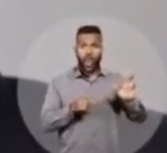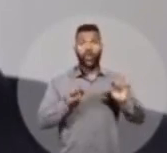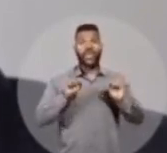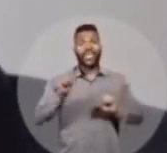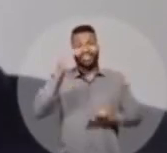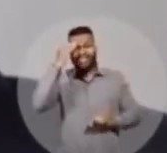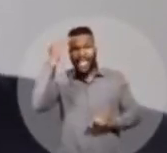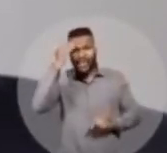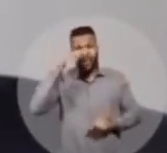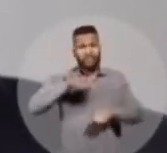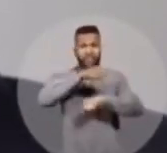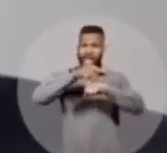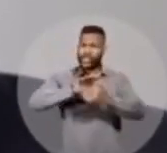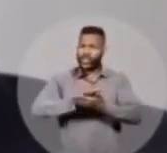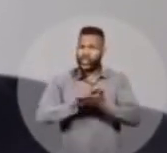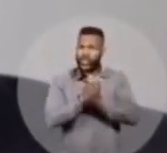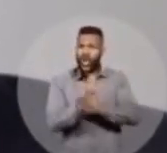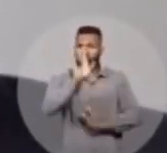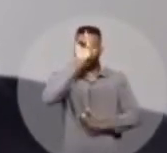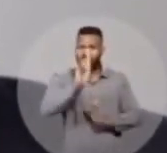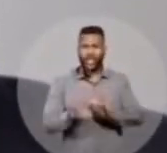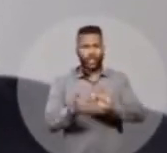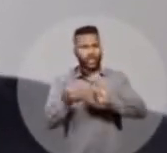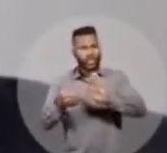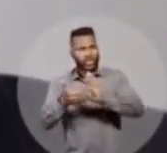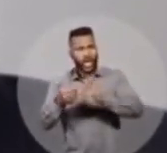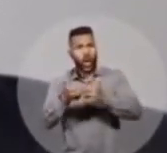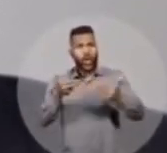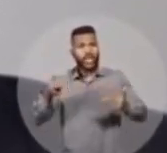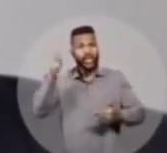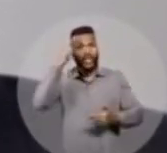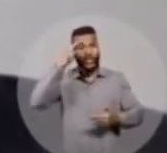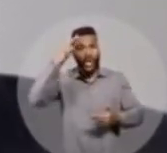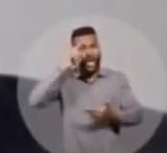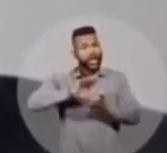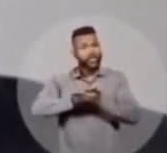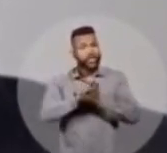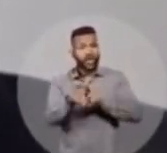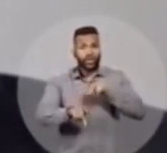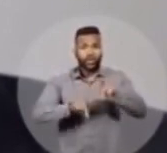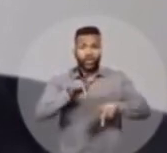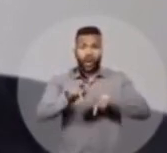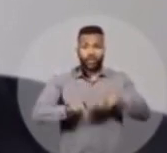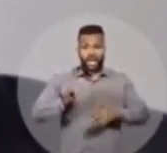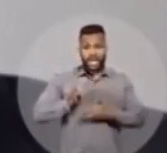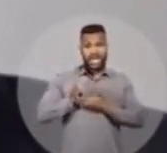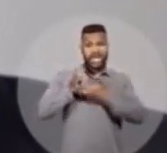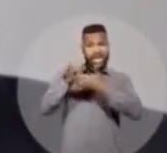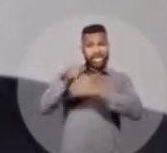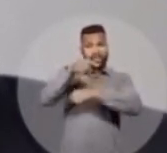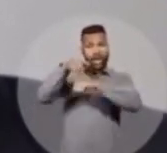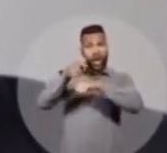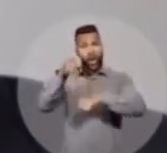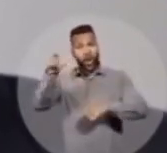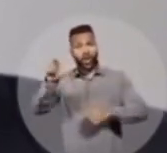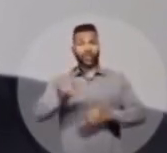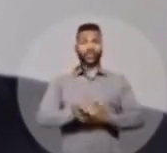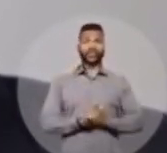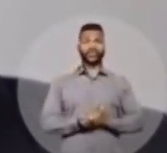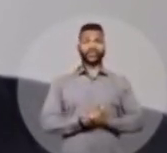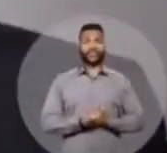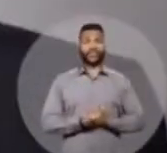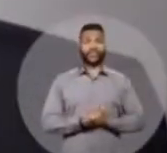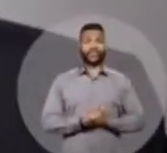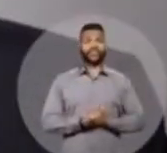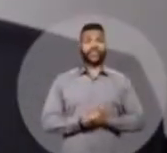governo Temer destrói o país, corta direitos e conquistas históricas do nosso povo, vende nossas riquezas e entrega a nossa